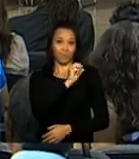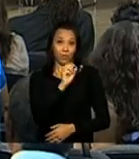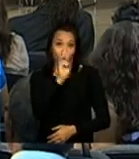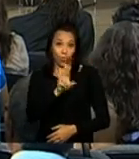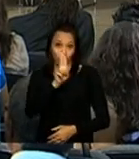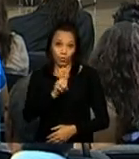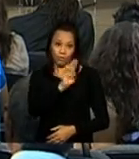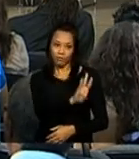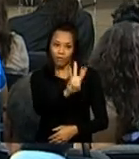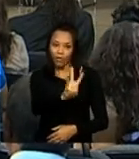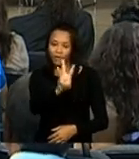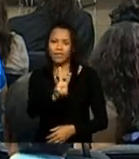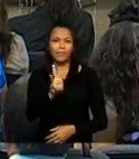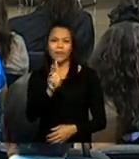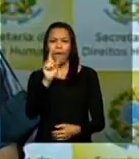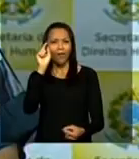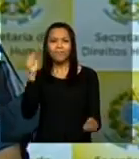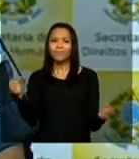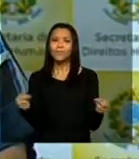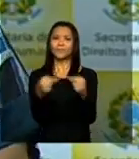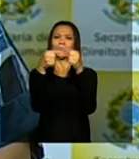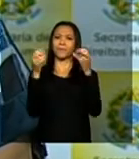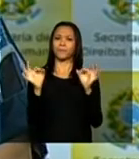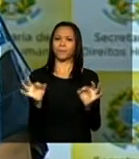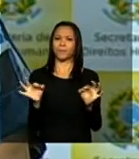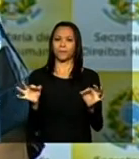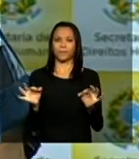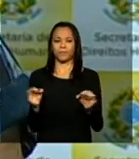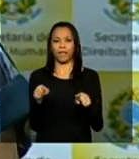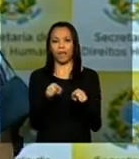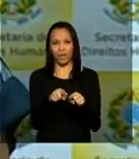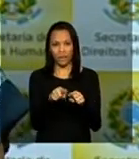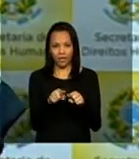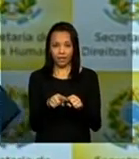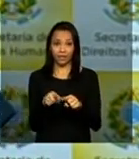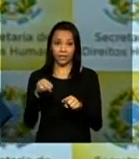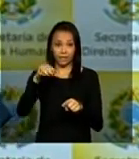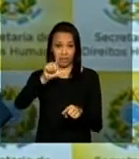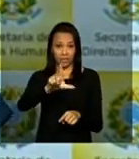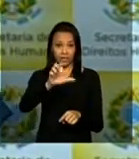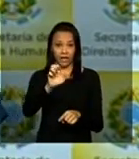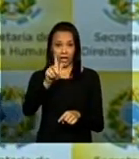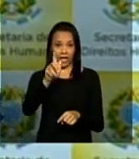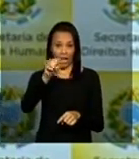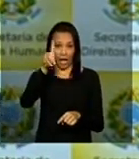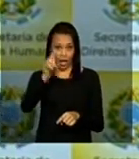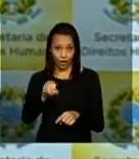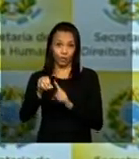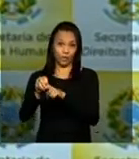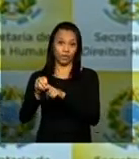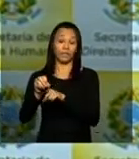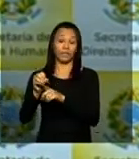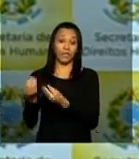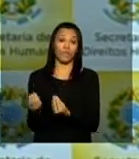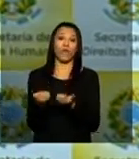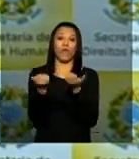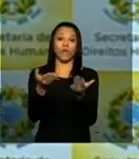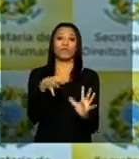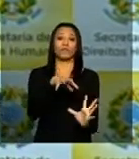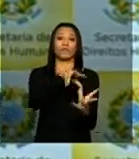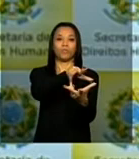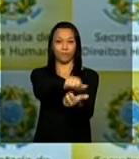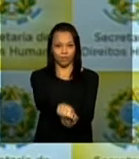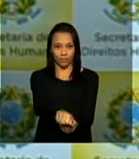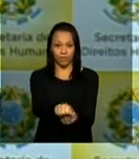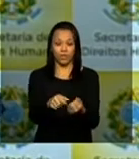com o que é esse legado de Nelson Mandela para o mundo o